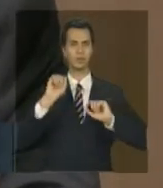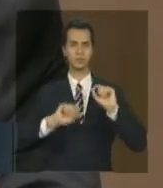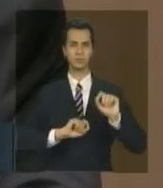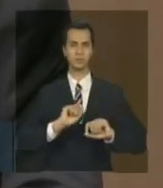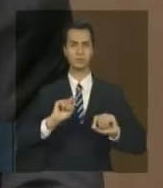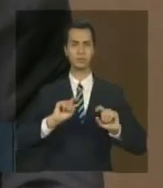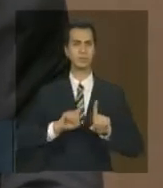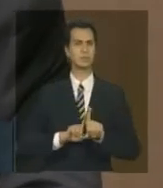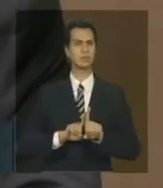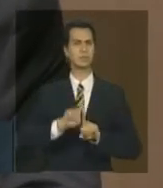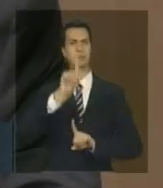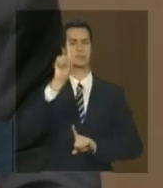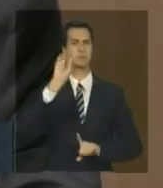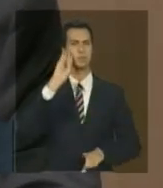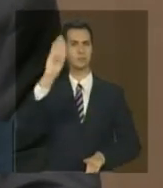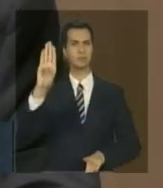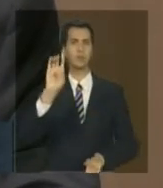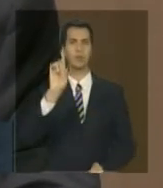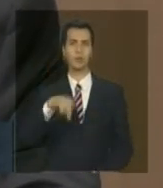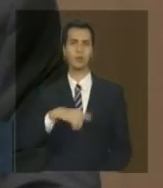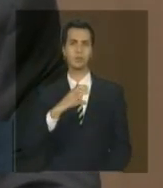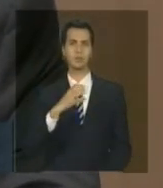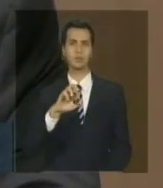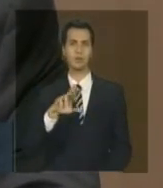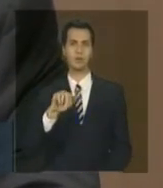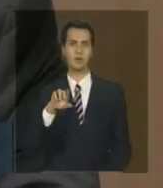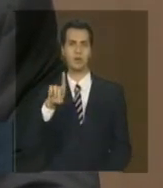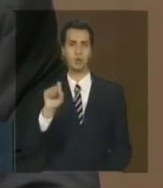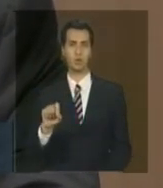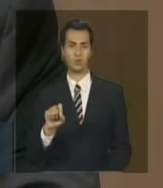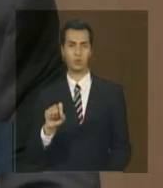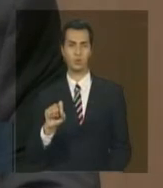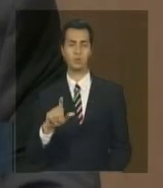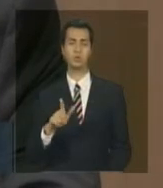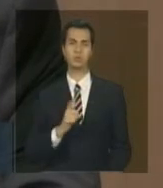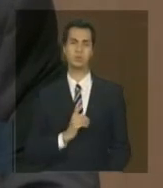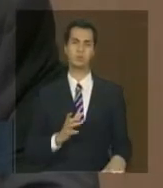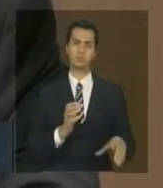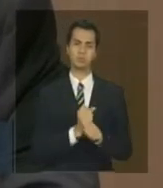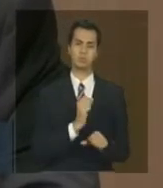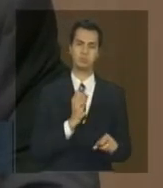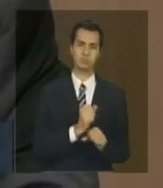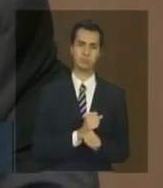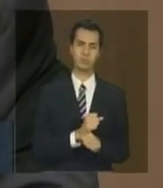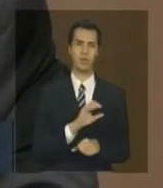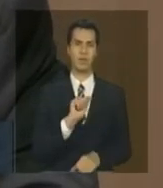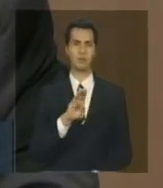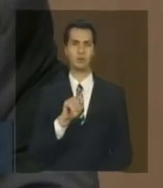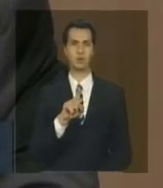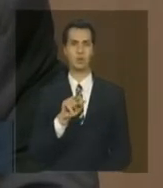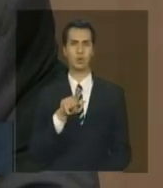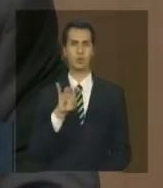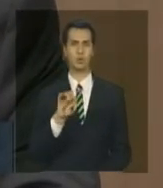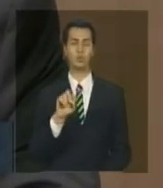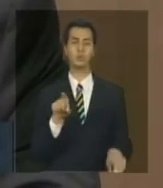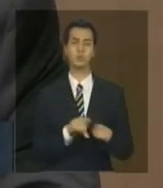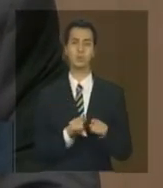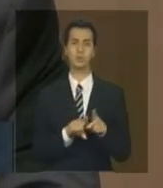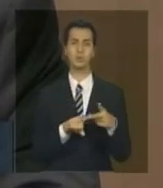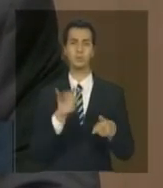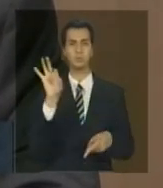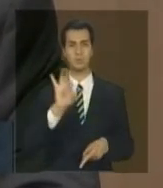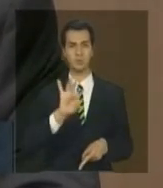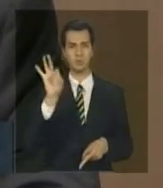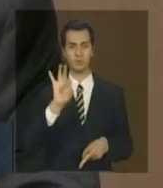campeão de desmatamento é o bioma cerrado tanto em valores absolutos quanto e principalmente em termos percentuais né